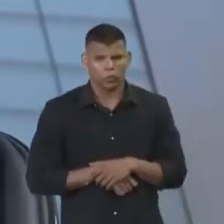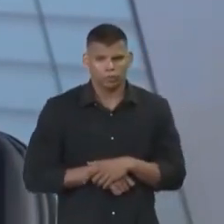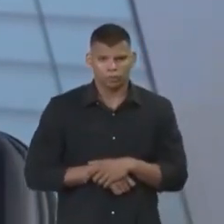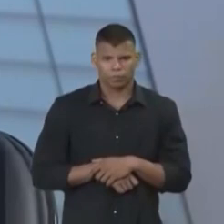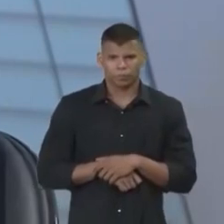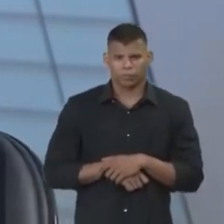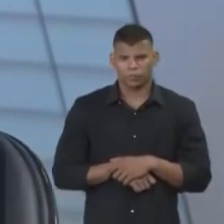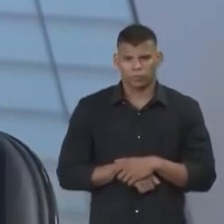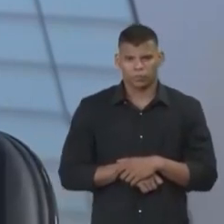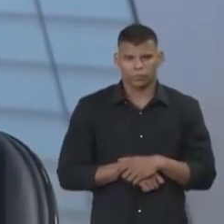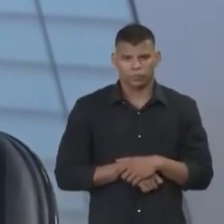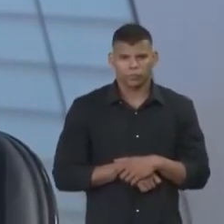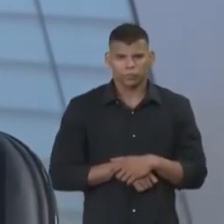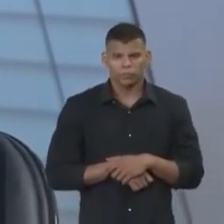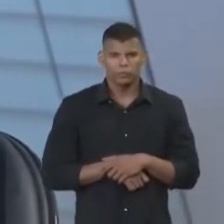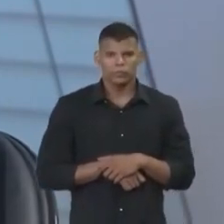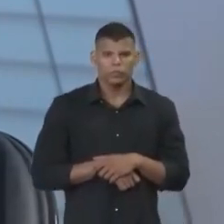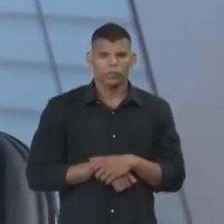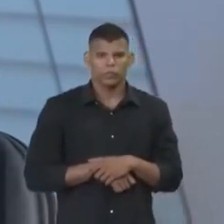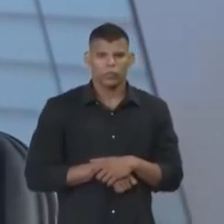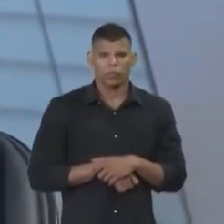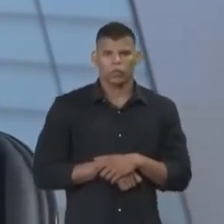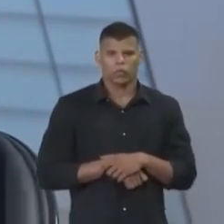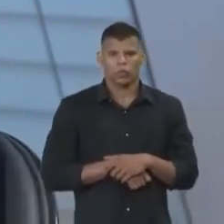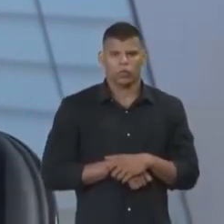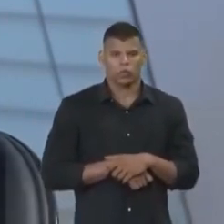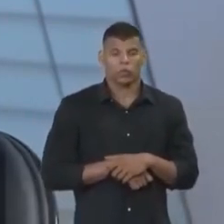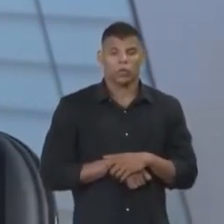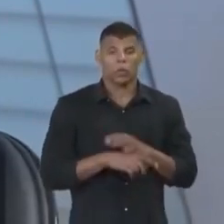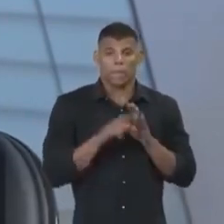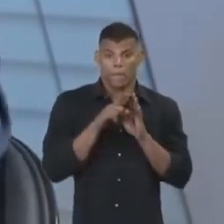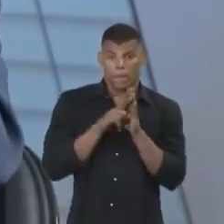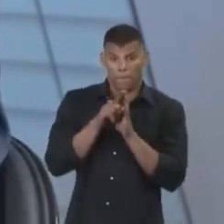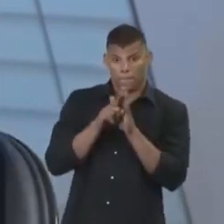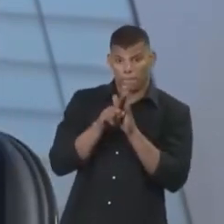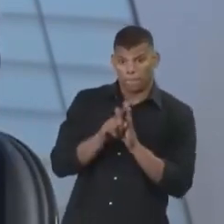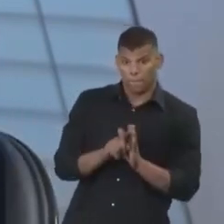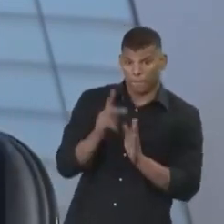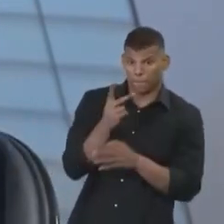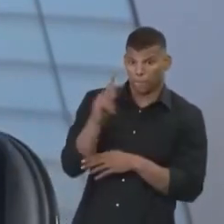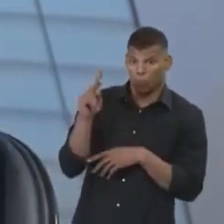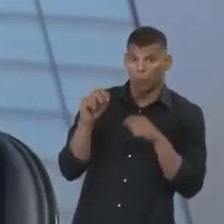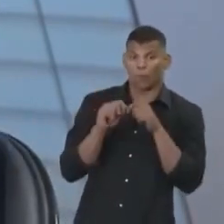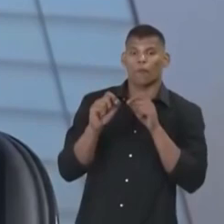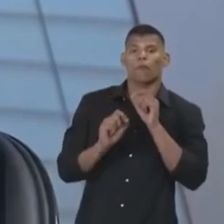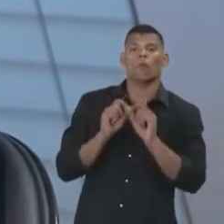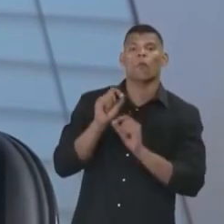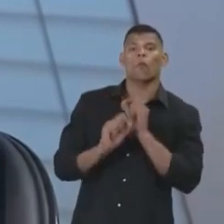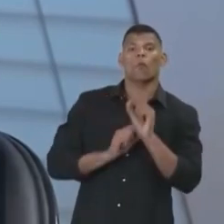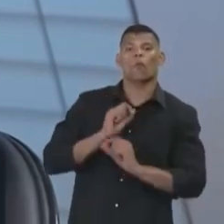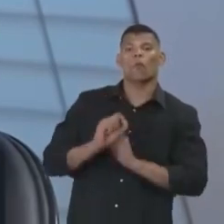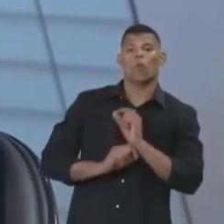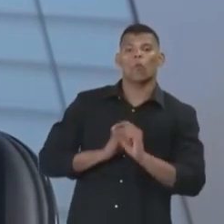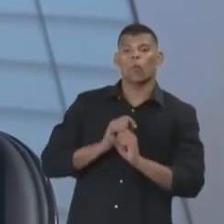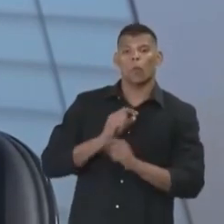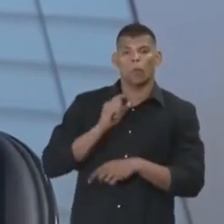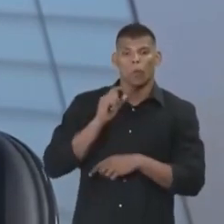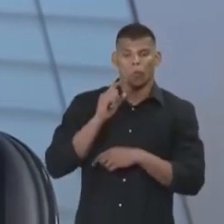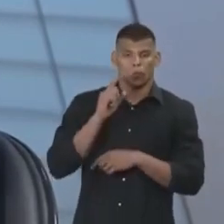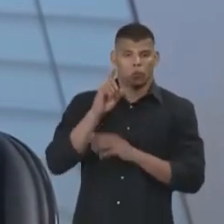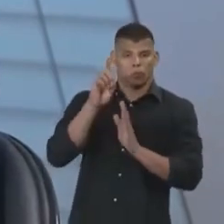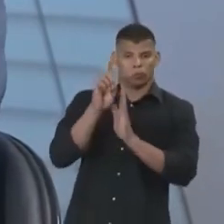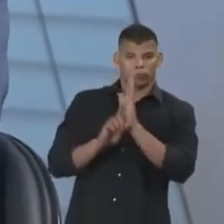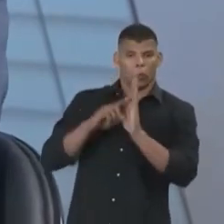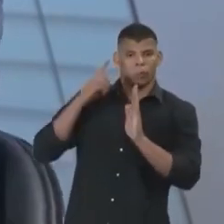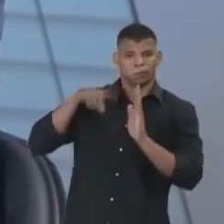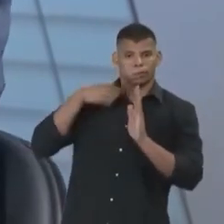estudo que a senhora faz preconiza que as cortes, elas tornem o direito constitucional um fato